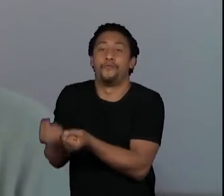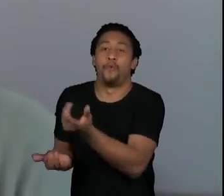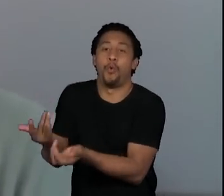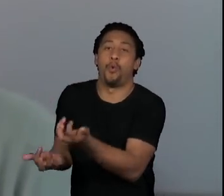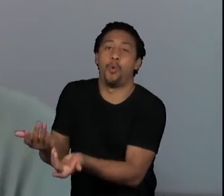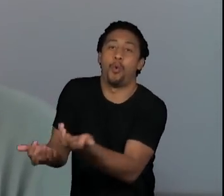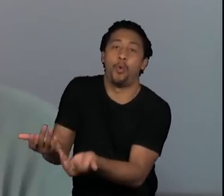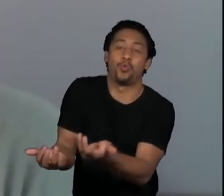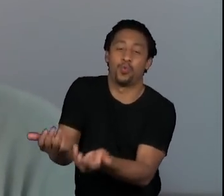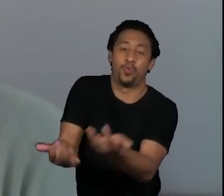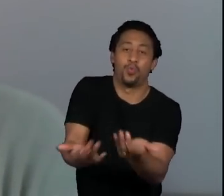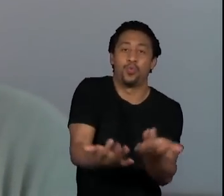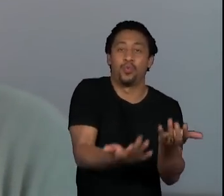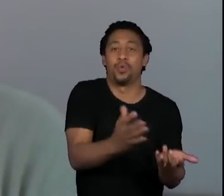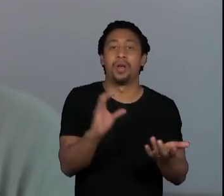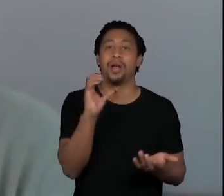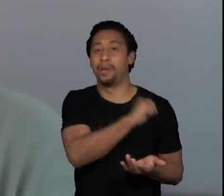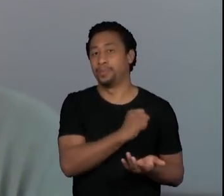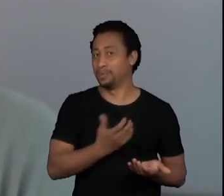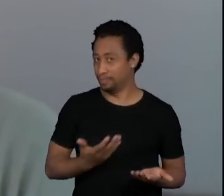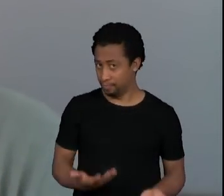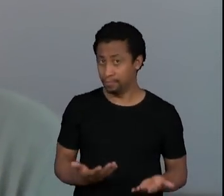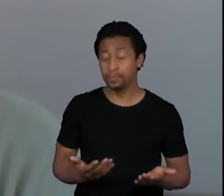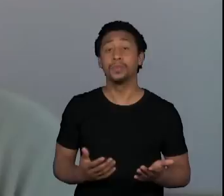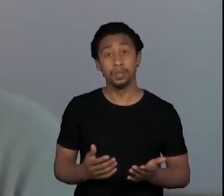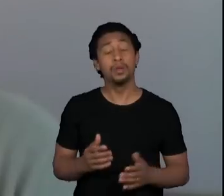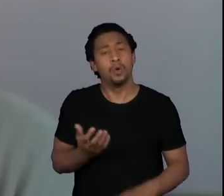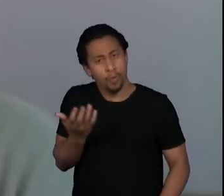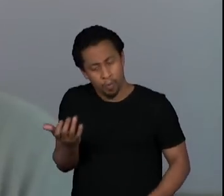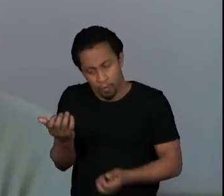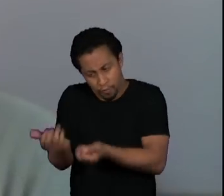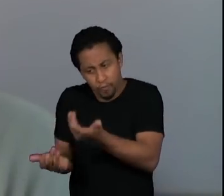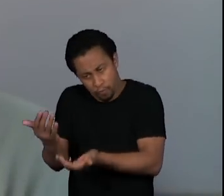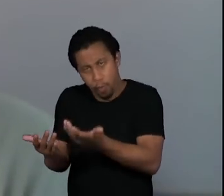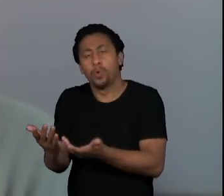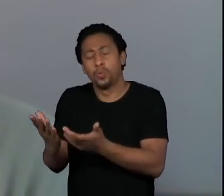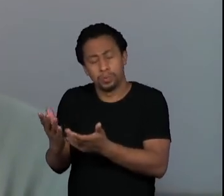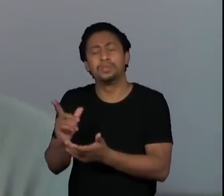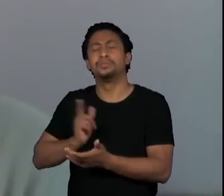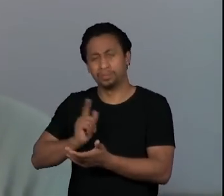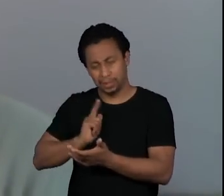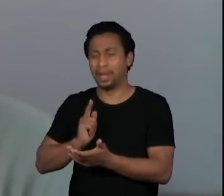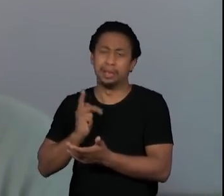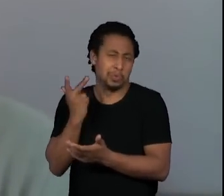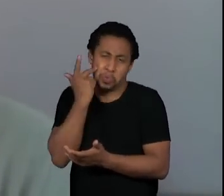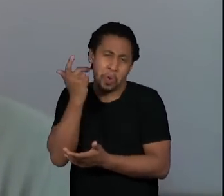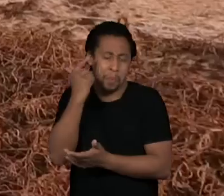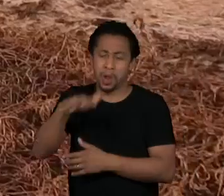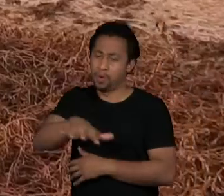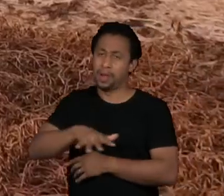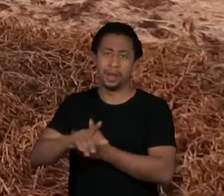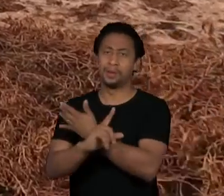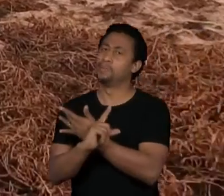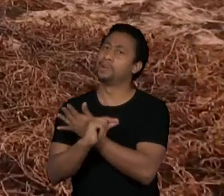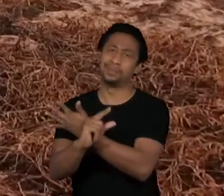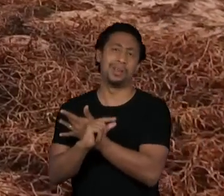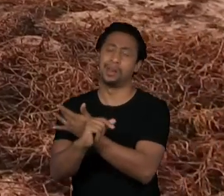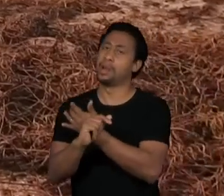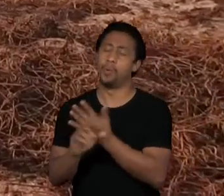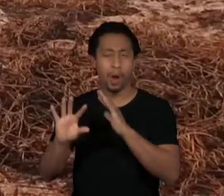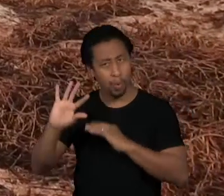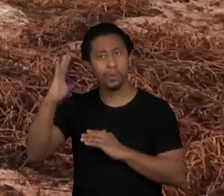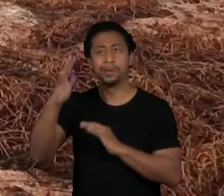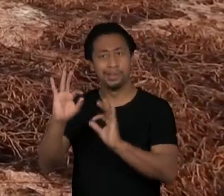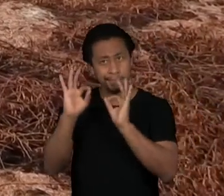A gente tem que entender que o fogo faz parte do Pantanal. O Pantanal é uma savana úmida. Então, em ambientes de savana, o